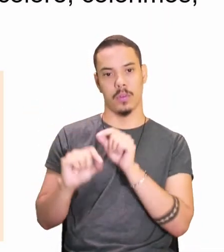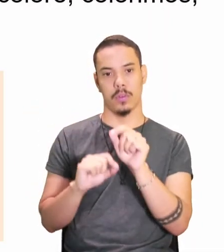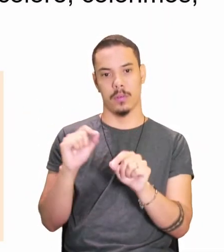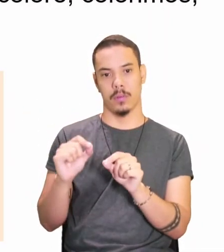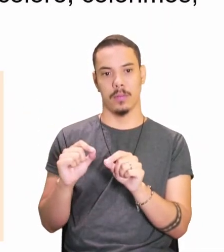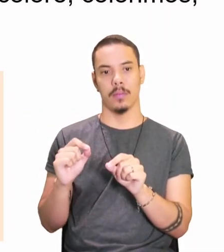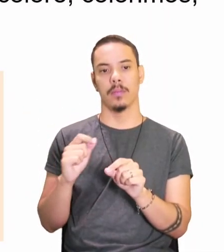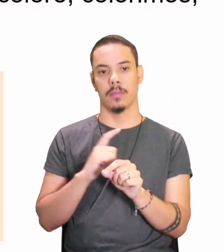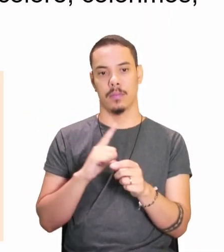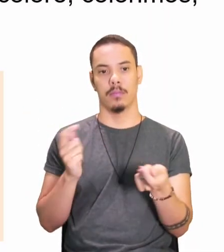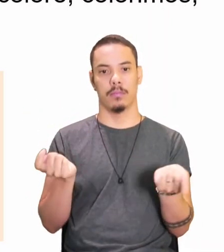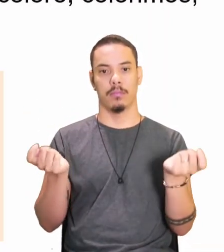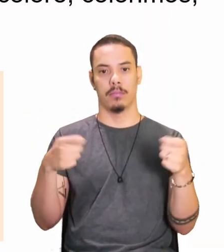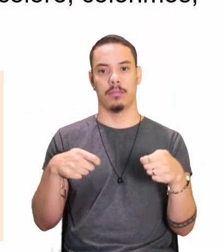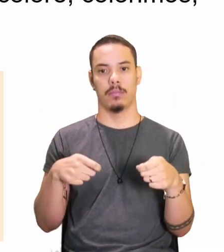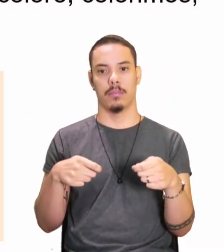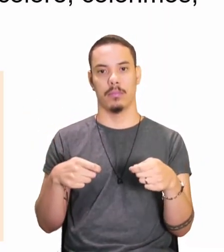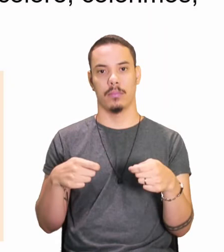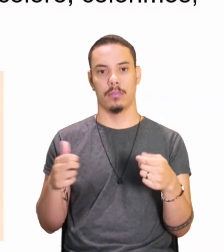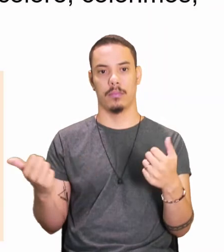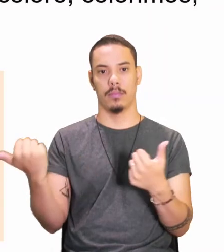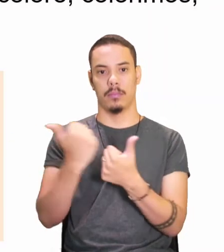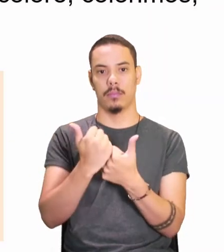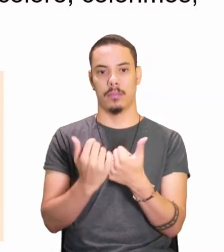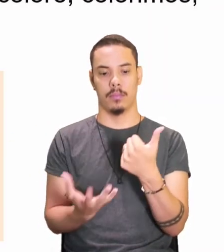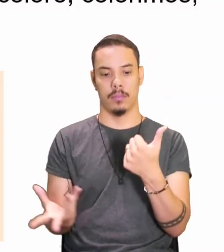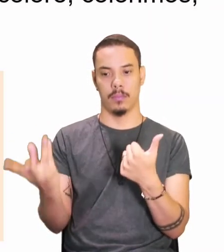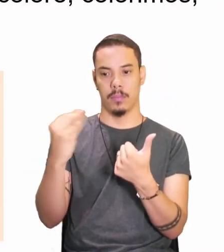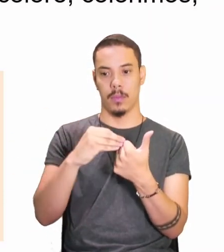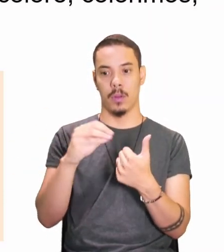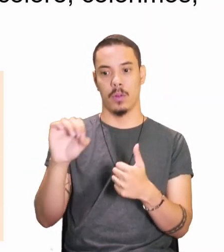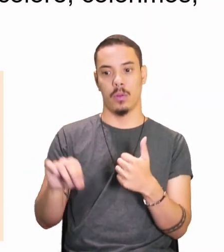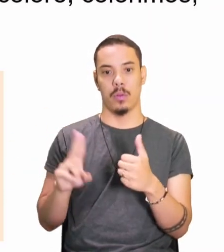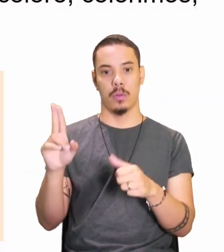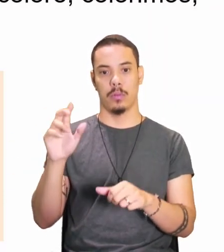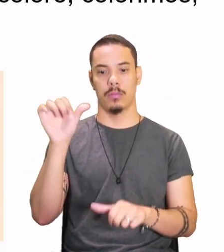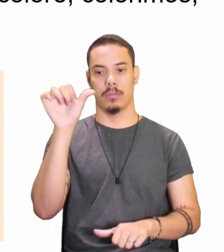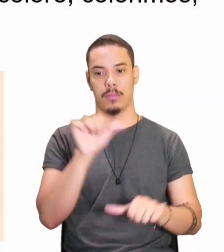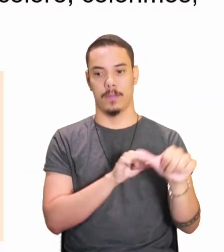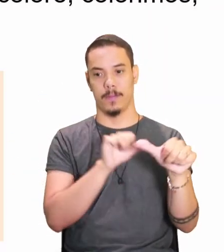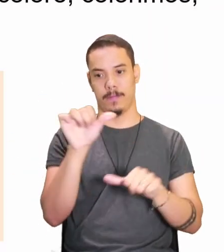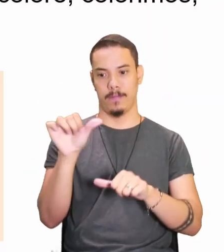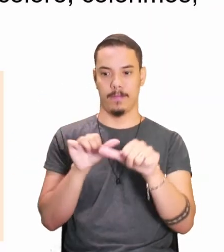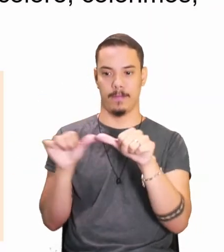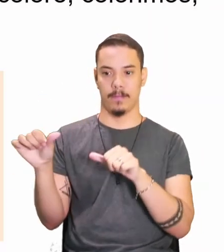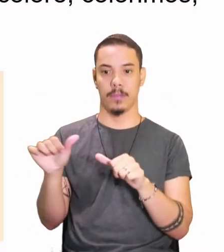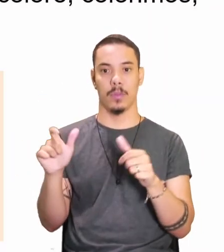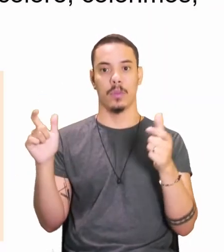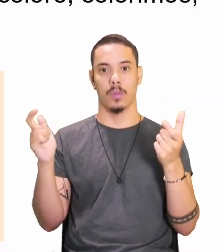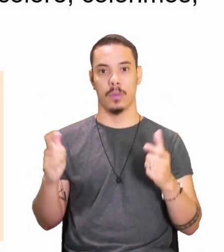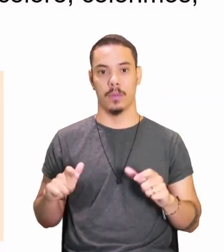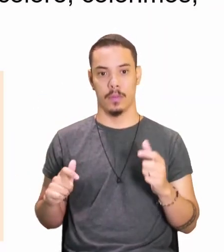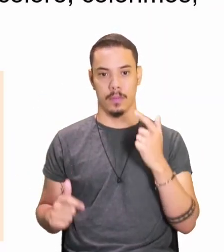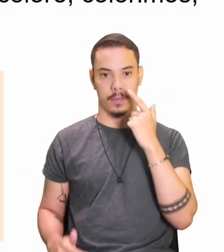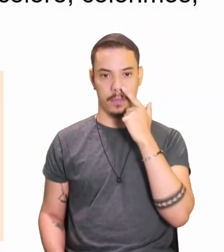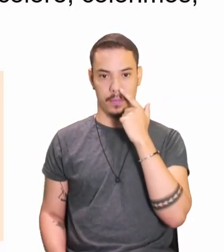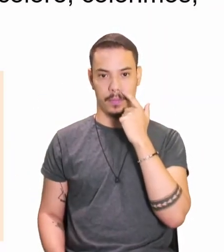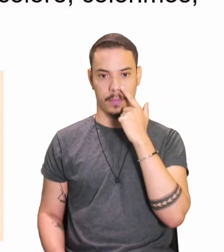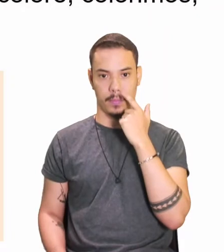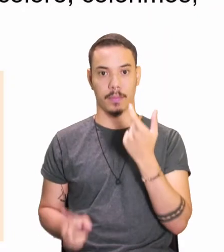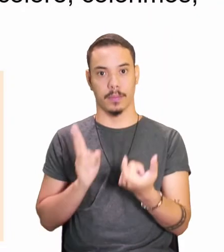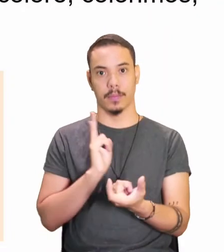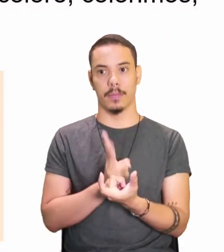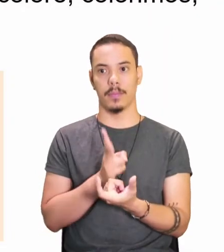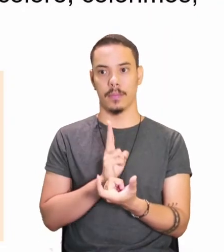Alteração, ou melhor, vamos colocar, alterações, tá bom? Onde? No radical,